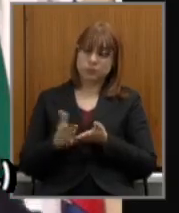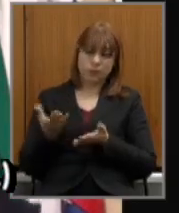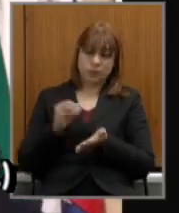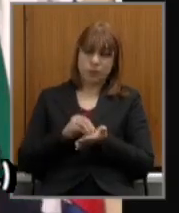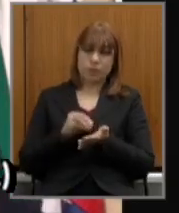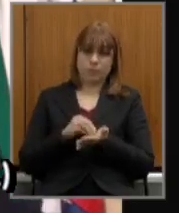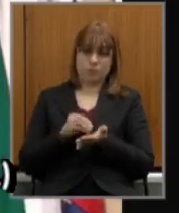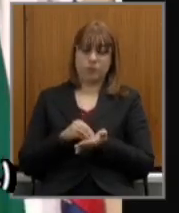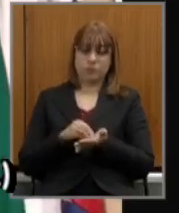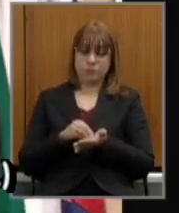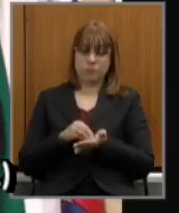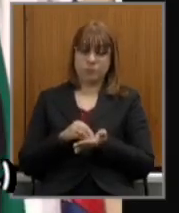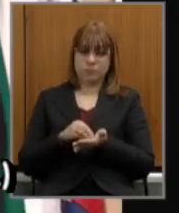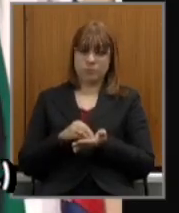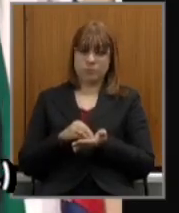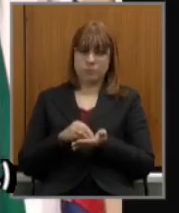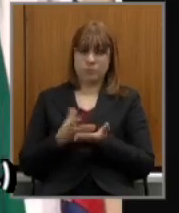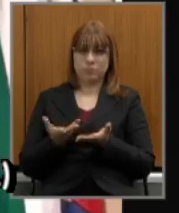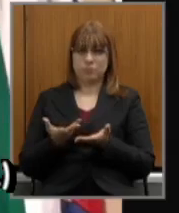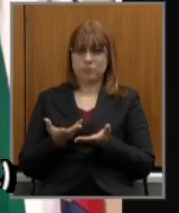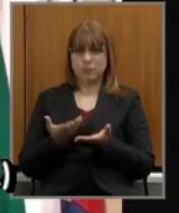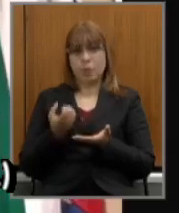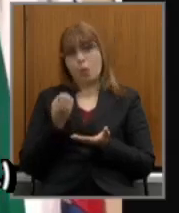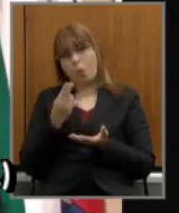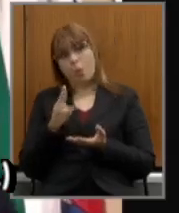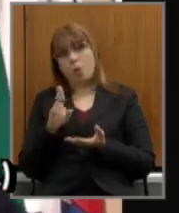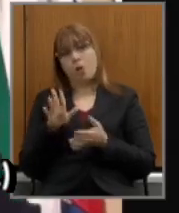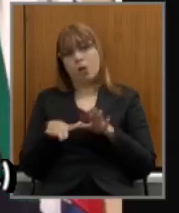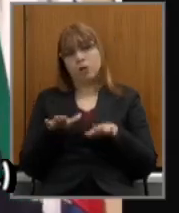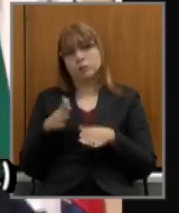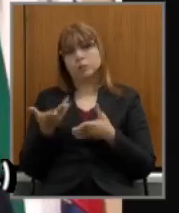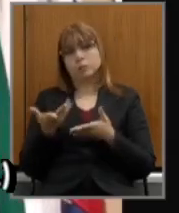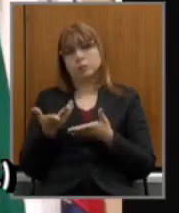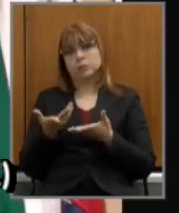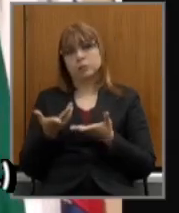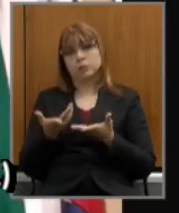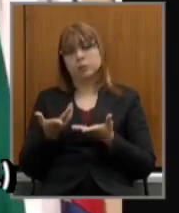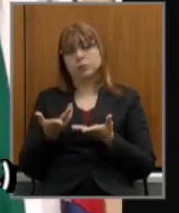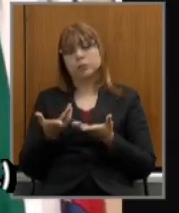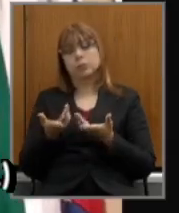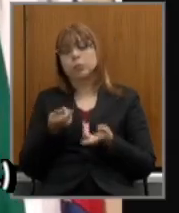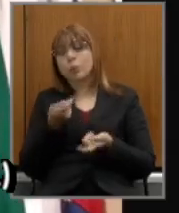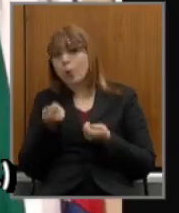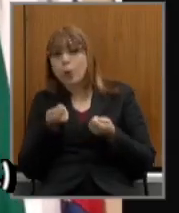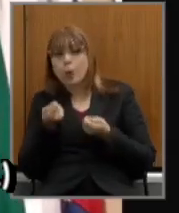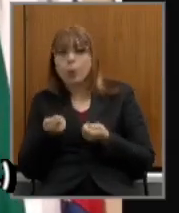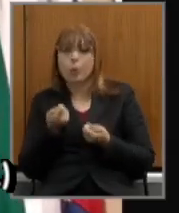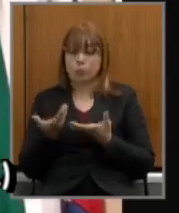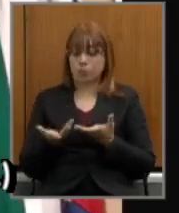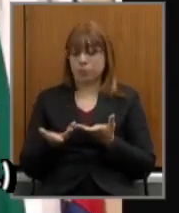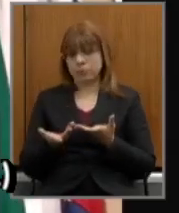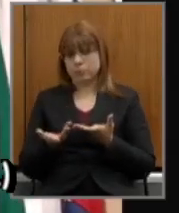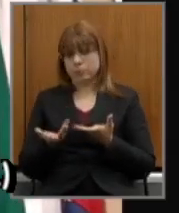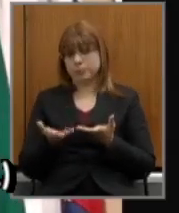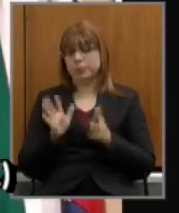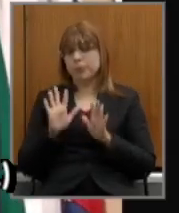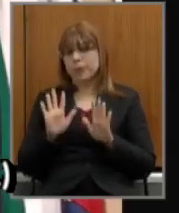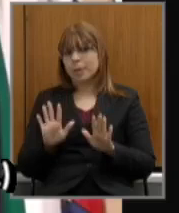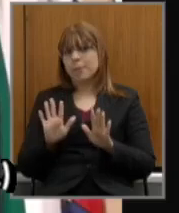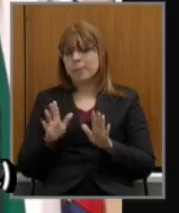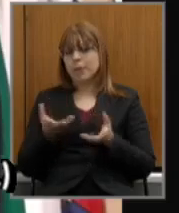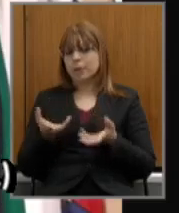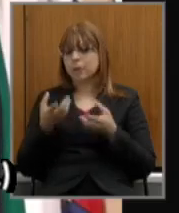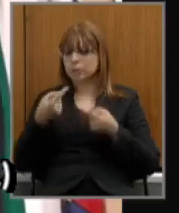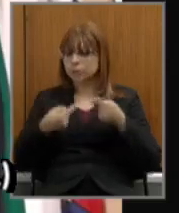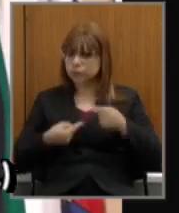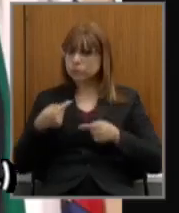economizar furitando o ovo em casa aí sim 3.6 representa muito mas eu gostaria muito de